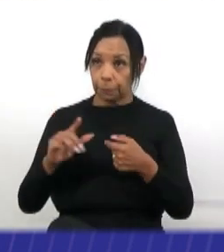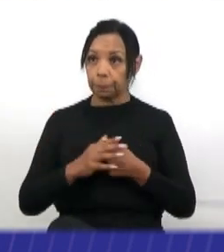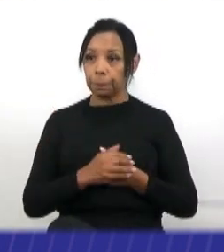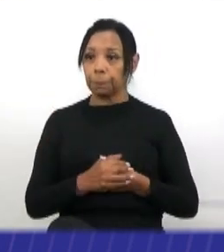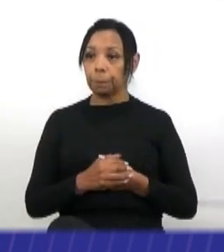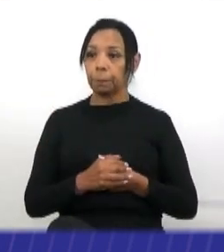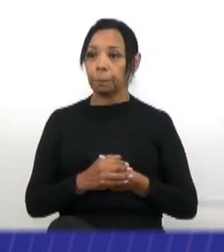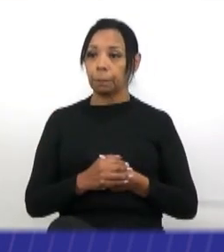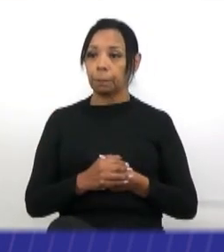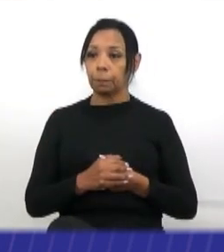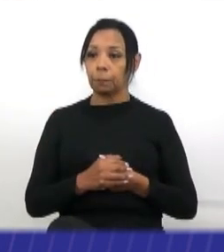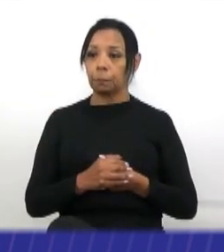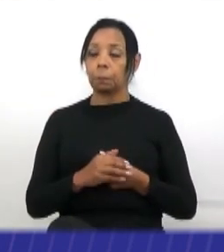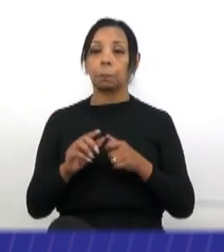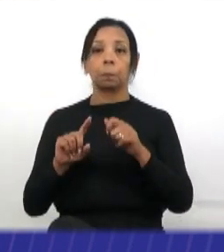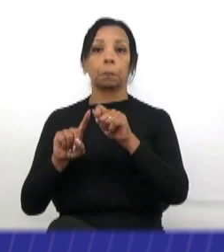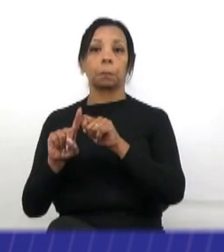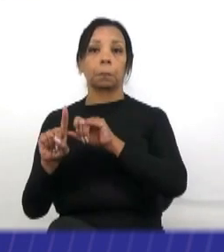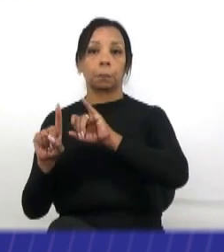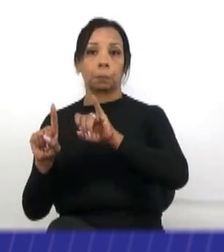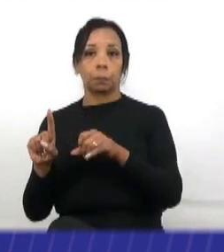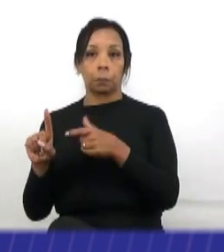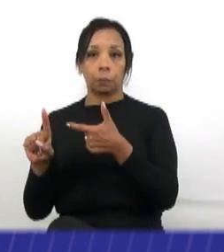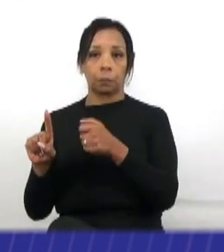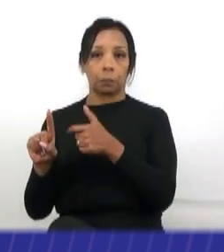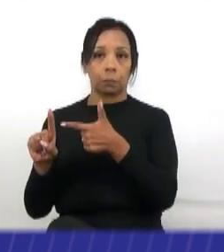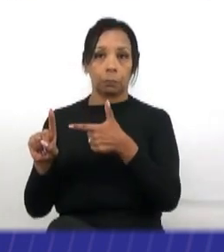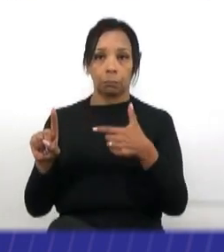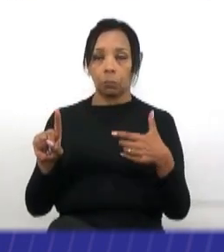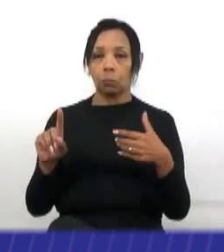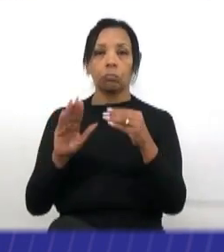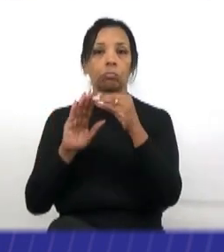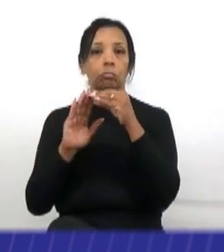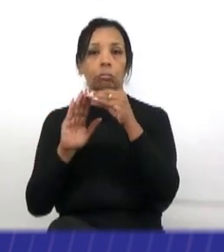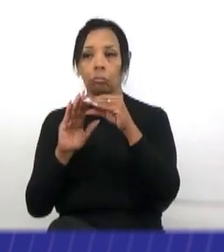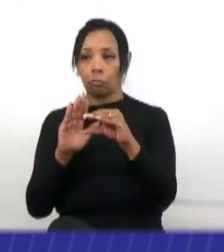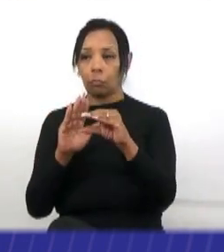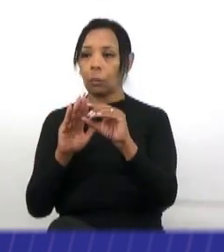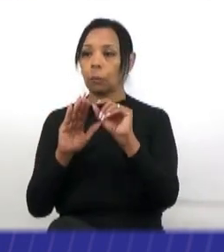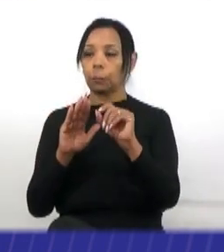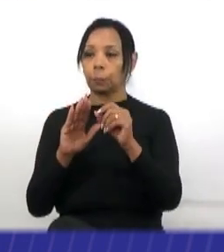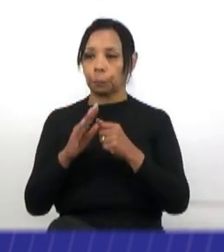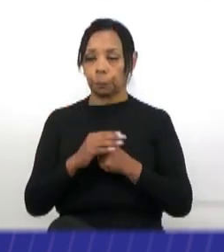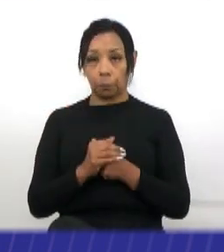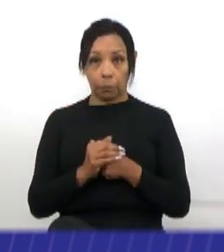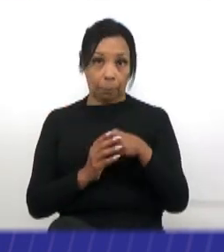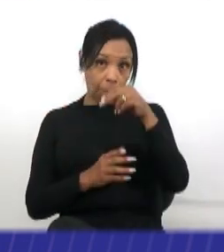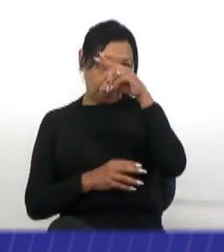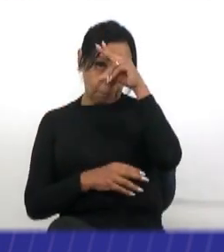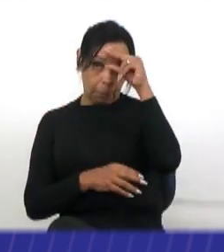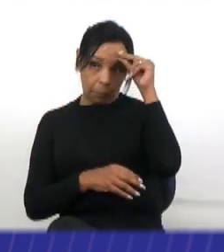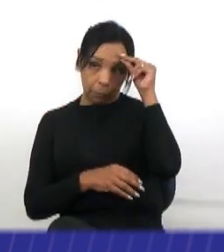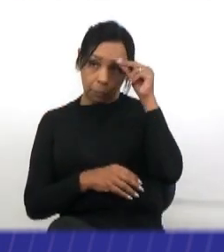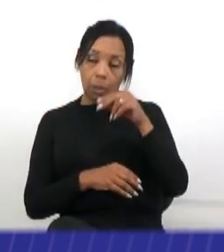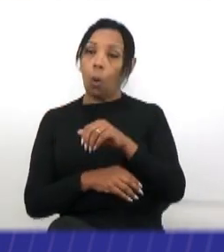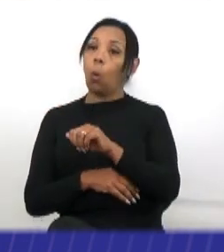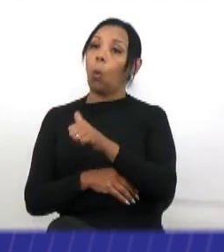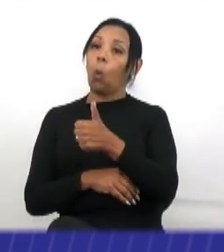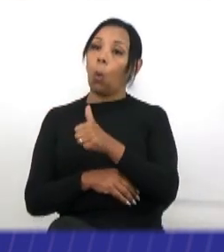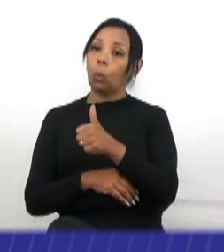em janeiro de 2022, a gente fez uma indicação para a prefeitura, janeiro de 2022,